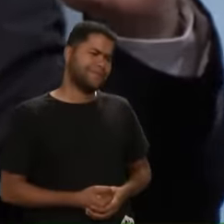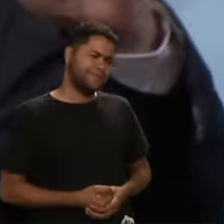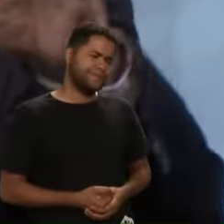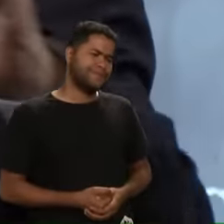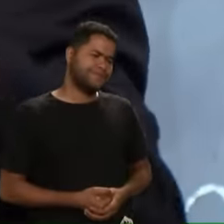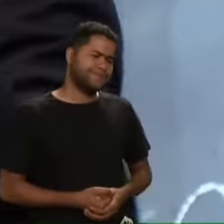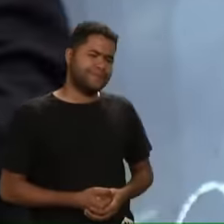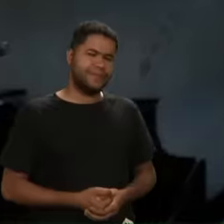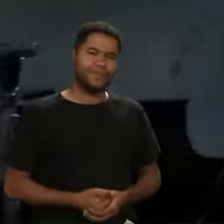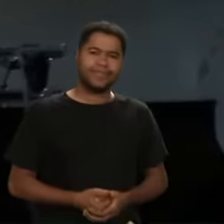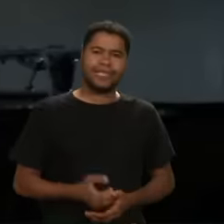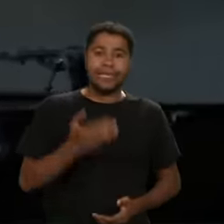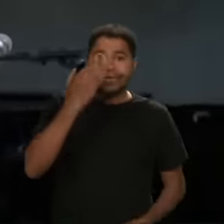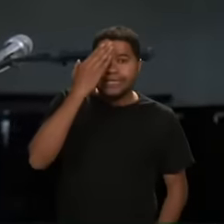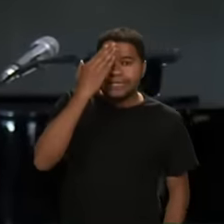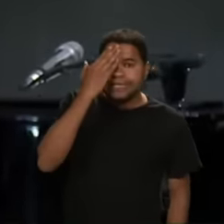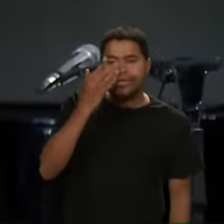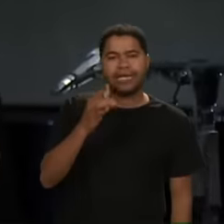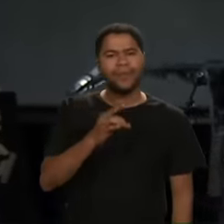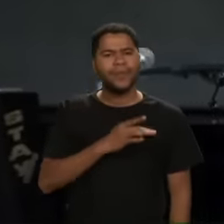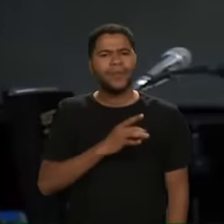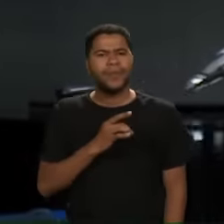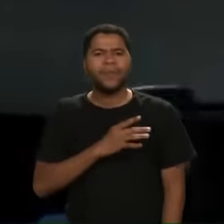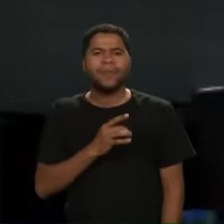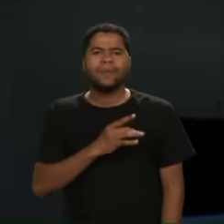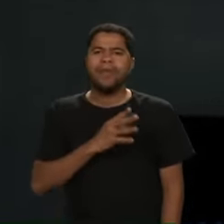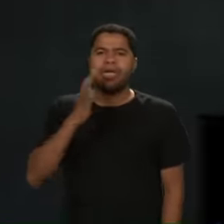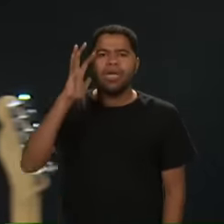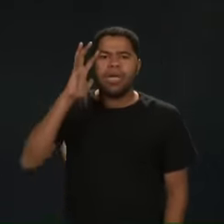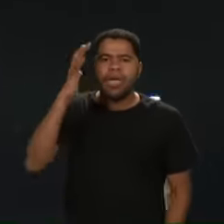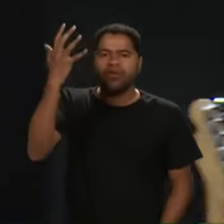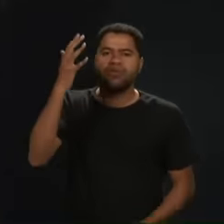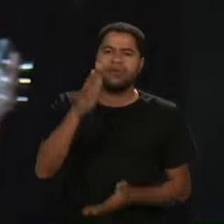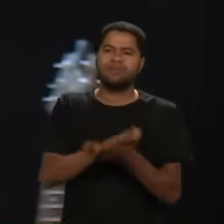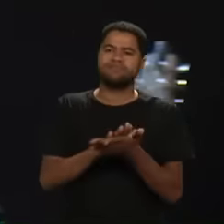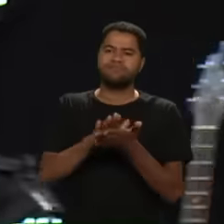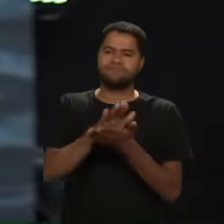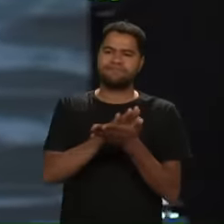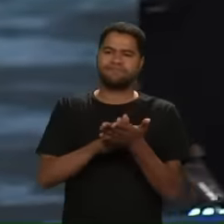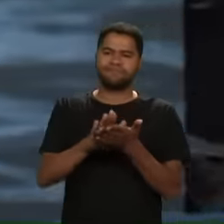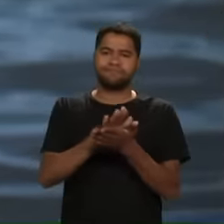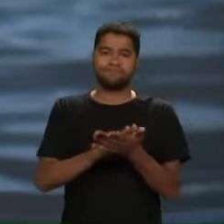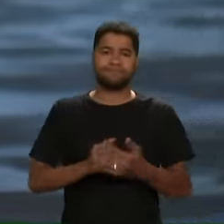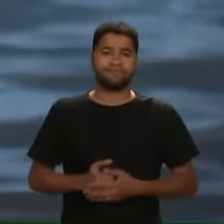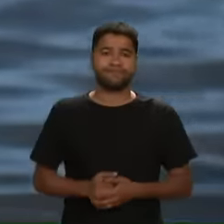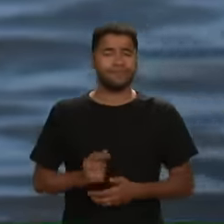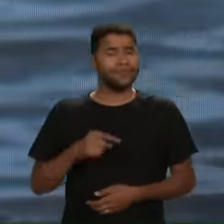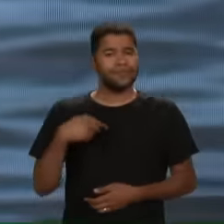Sabe o medo Não resolve nada Nós nunca podemos